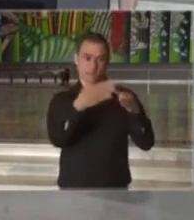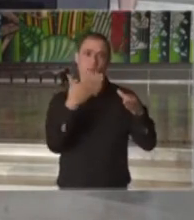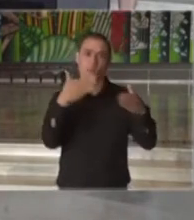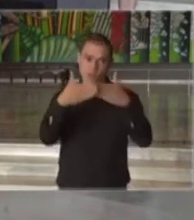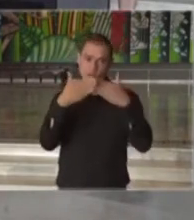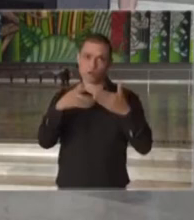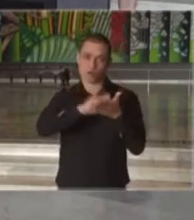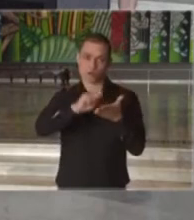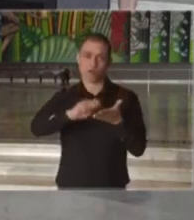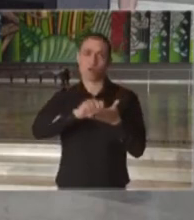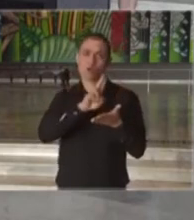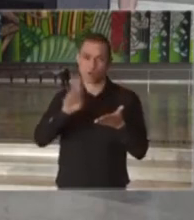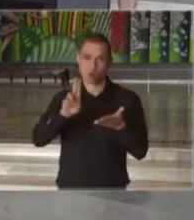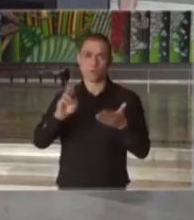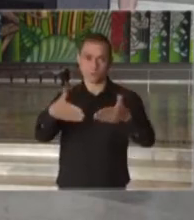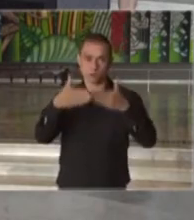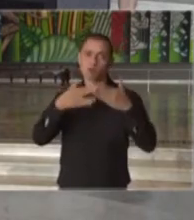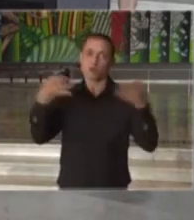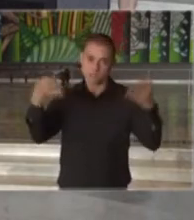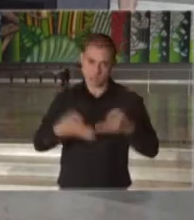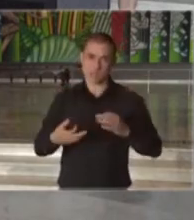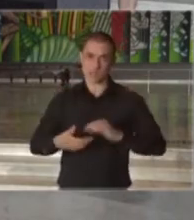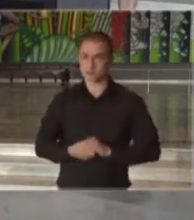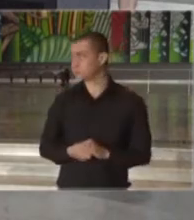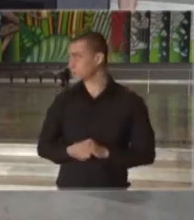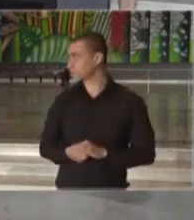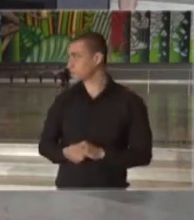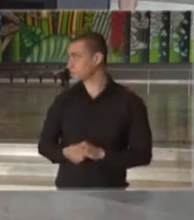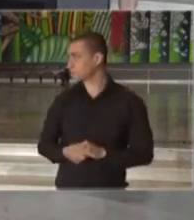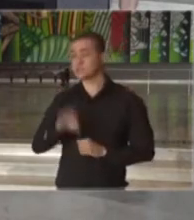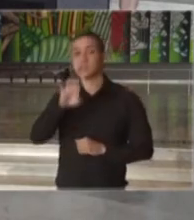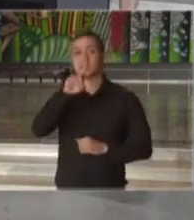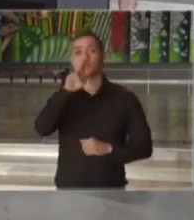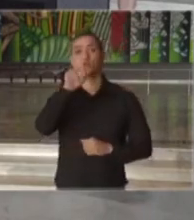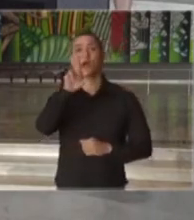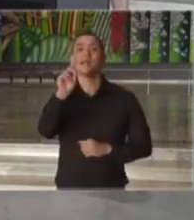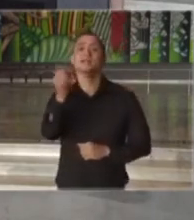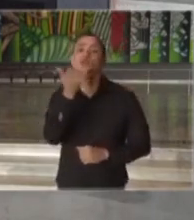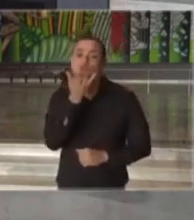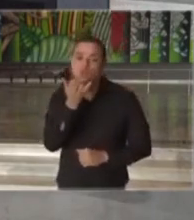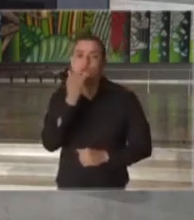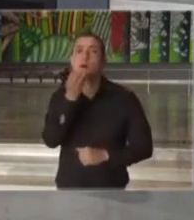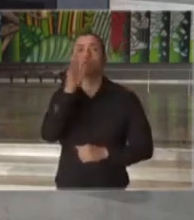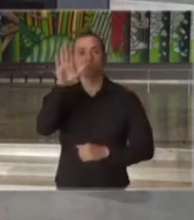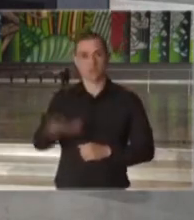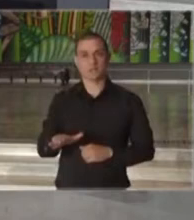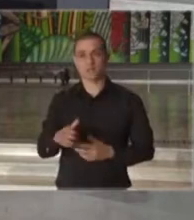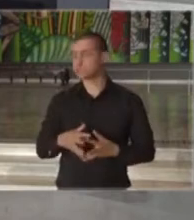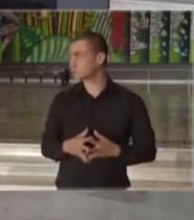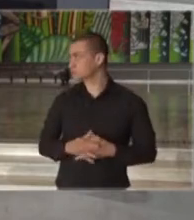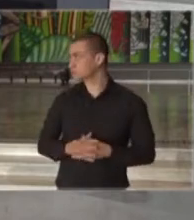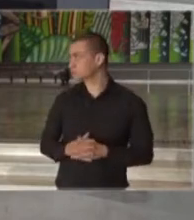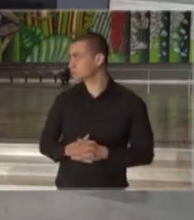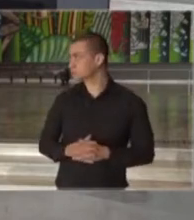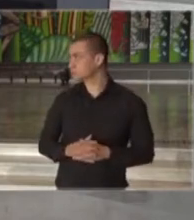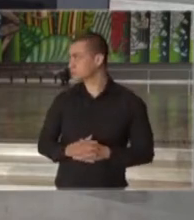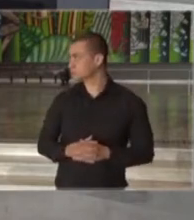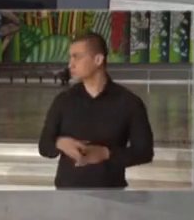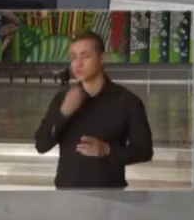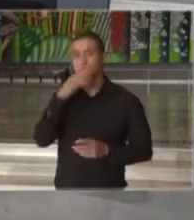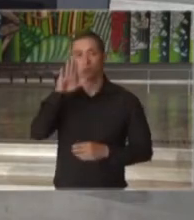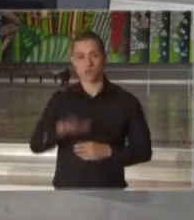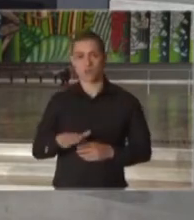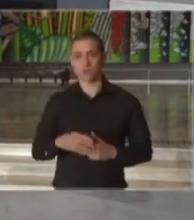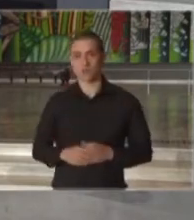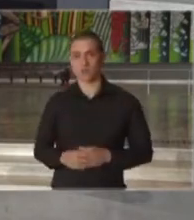por favor, ao grafar nomes, grafar corretamente. Eduarda, me desculpe, boa tarde, sua pergunta, favor. Boa tarde, boa tarde,